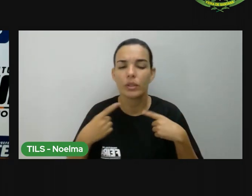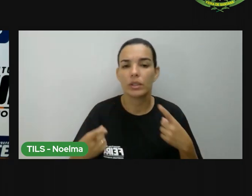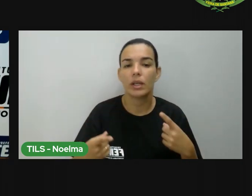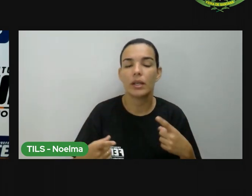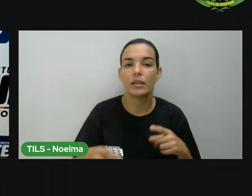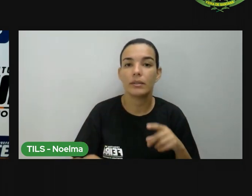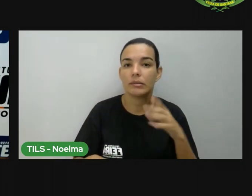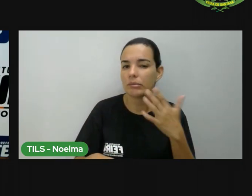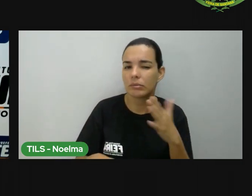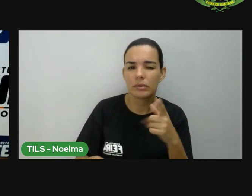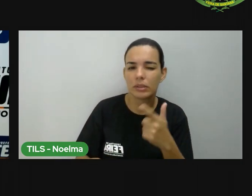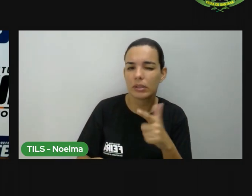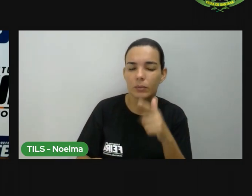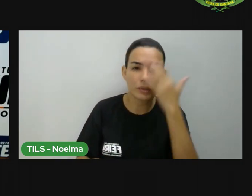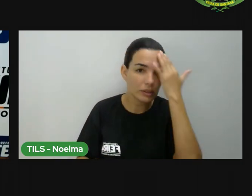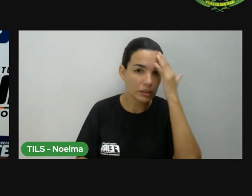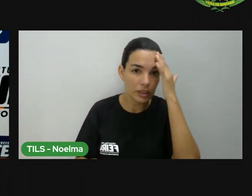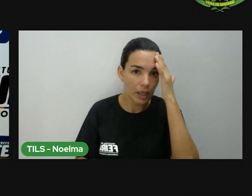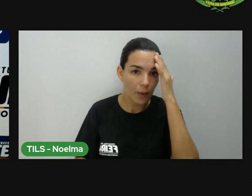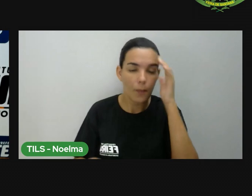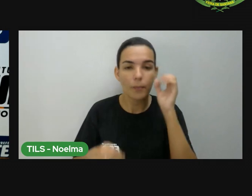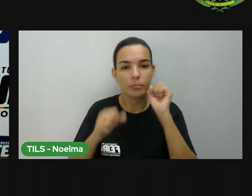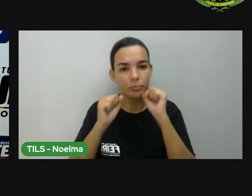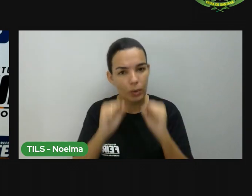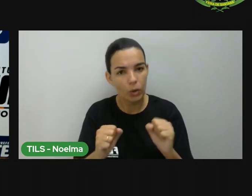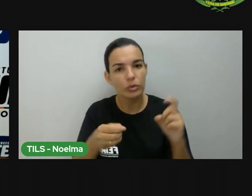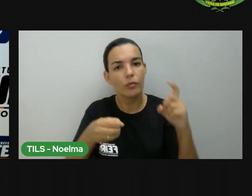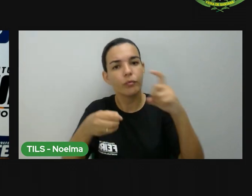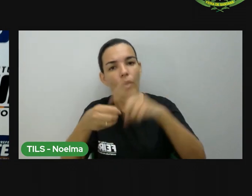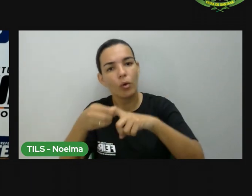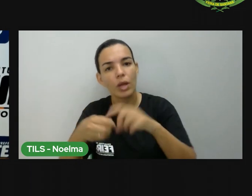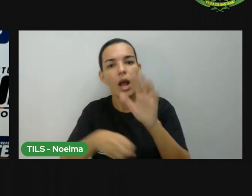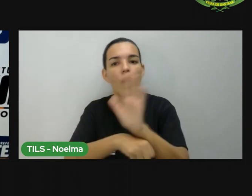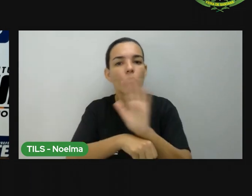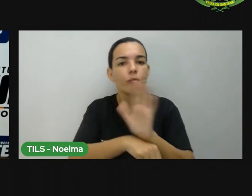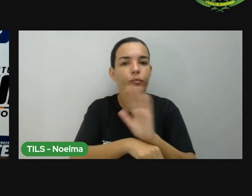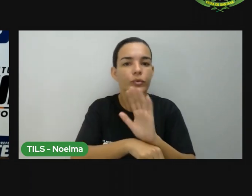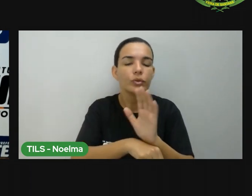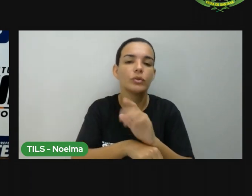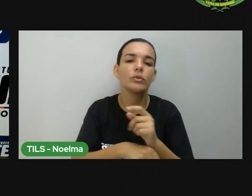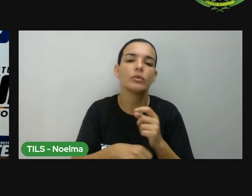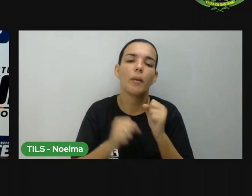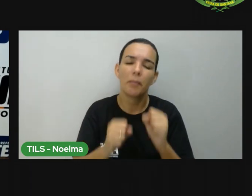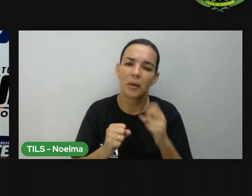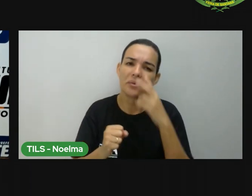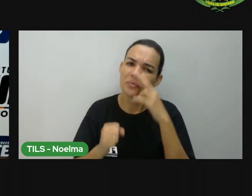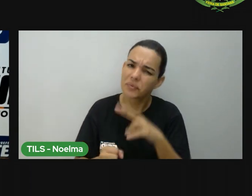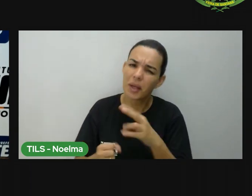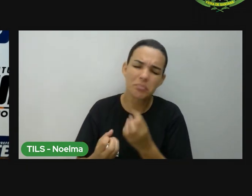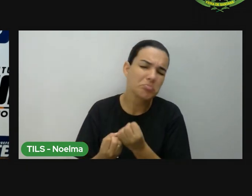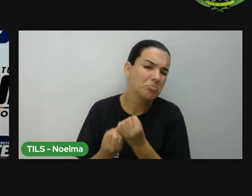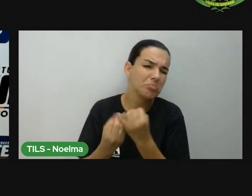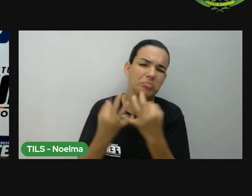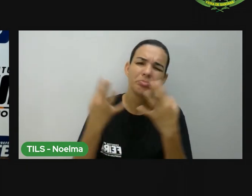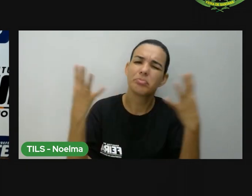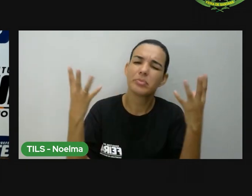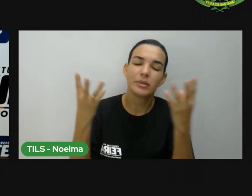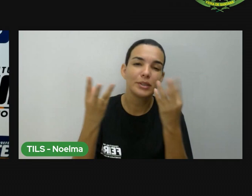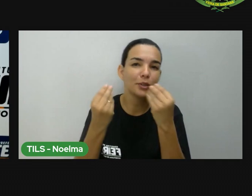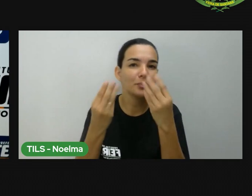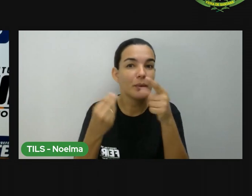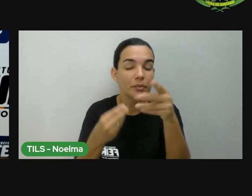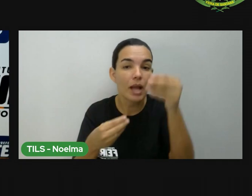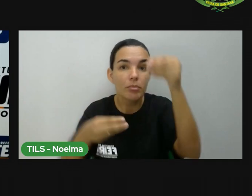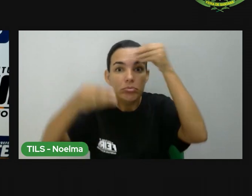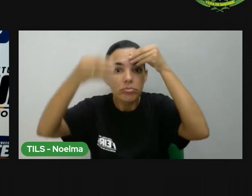ou vocês não compreenderam o conteúdo direitinho, voltem o vídeo e assistam quantas vezes forem necessárias